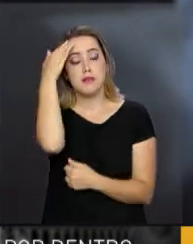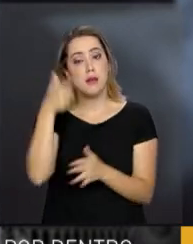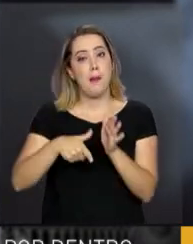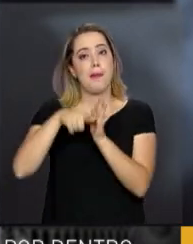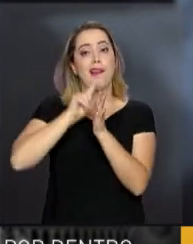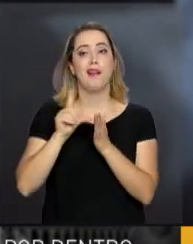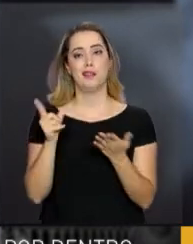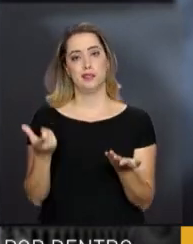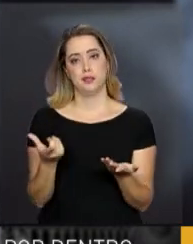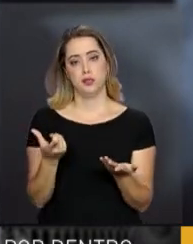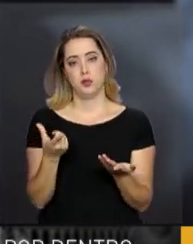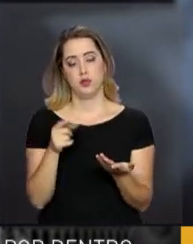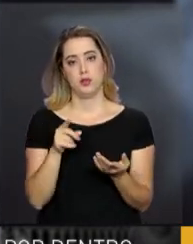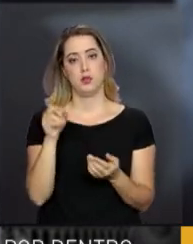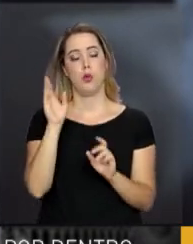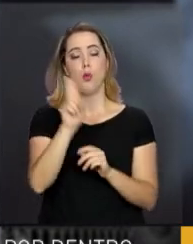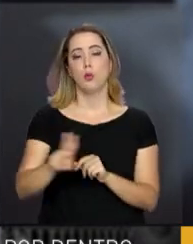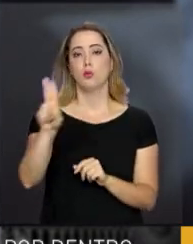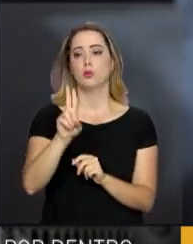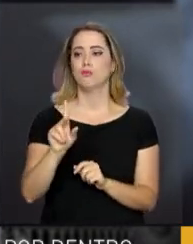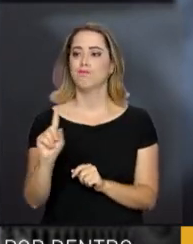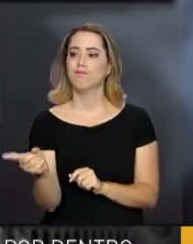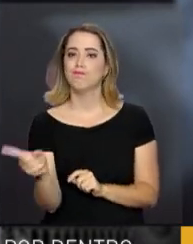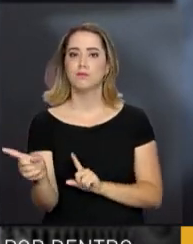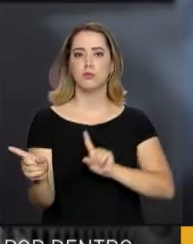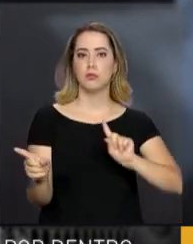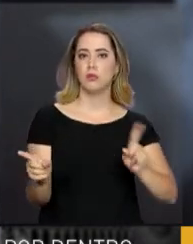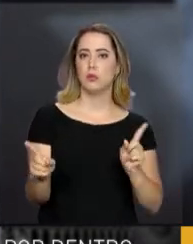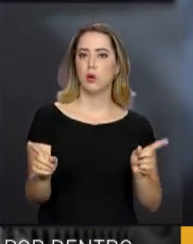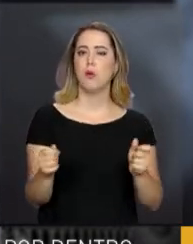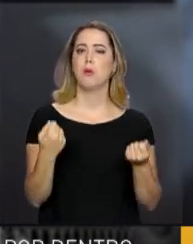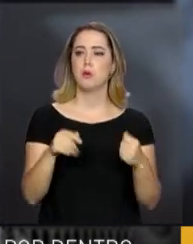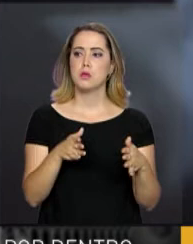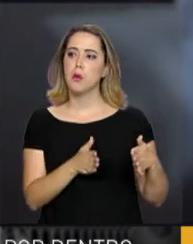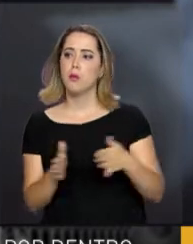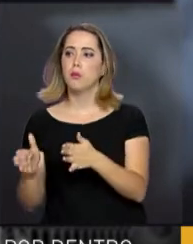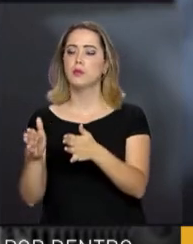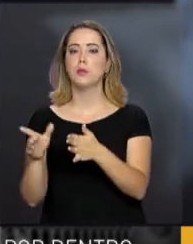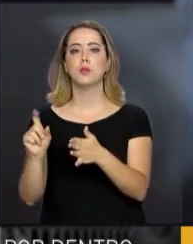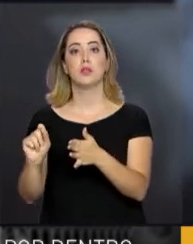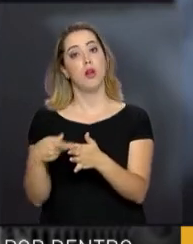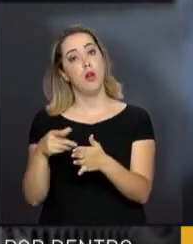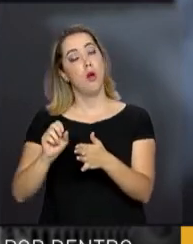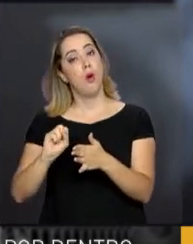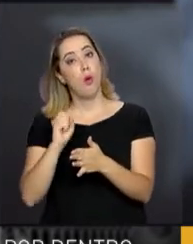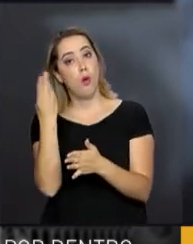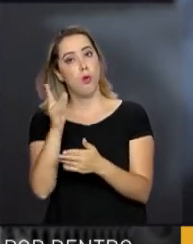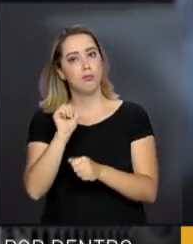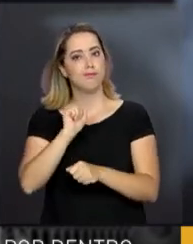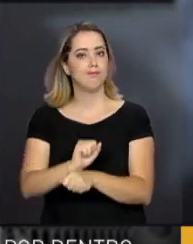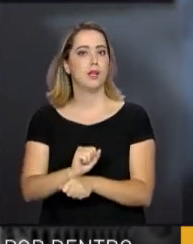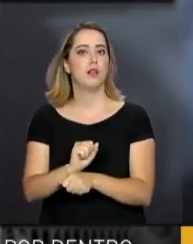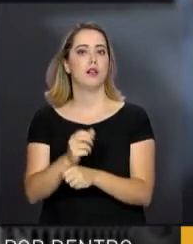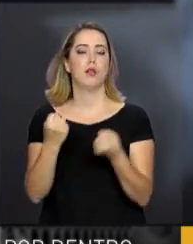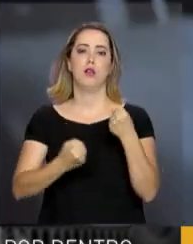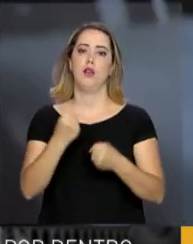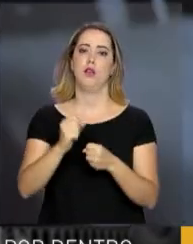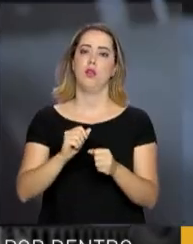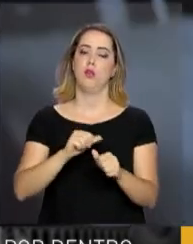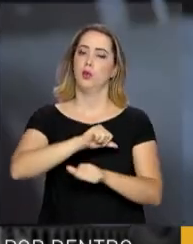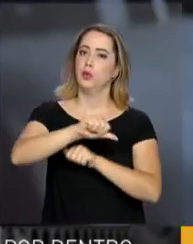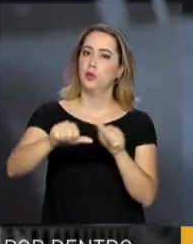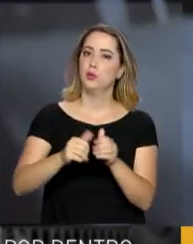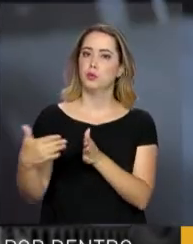O uso da seta indica uma intenção de mudança de faixa, de parada do veículo ou de mudança de direção.